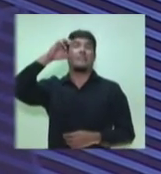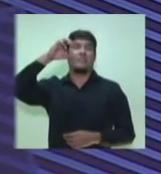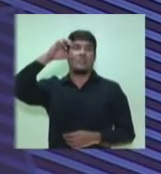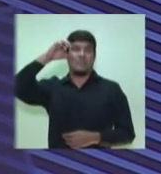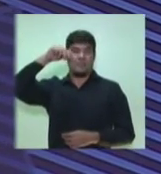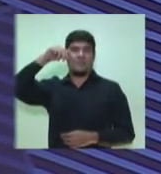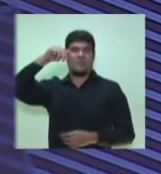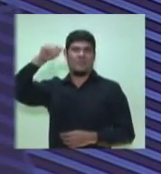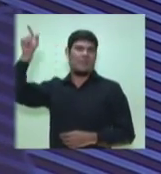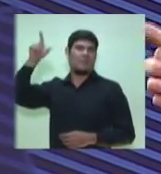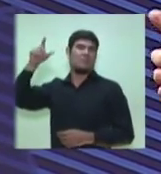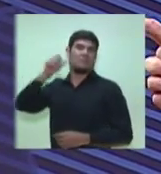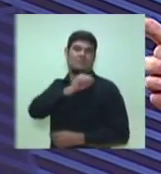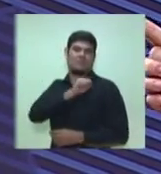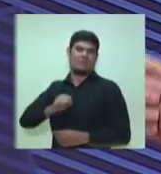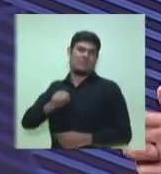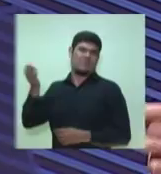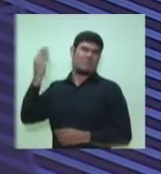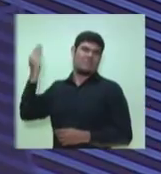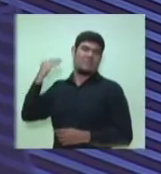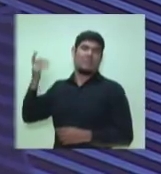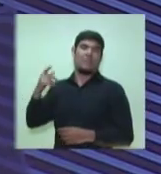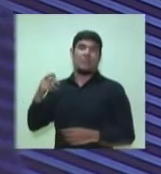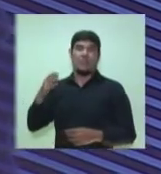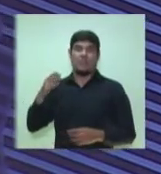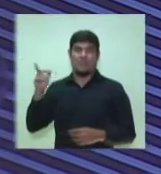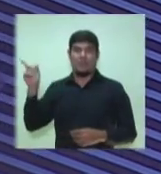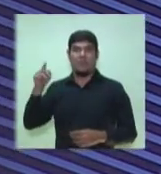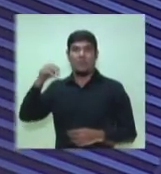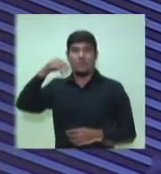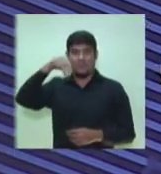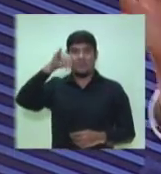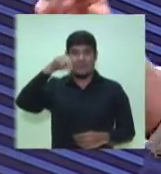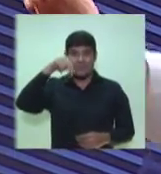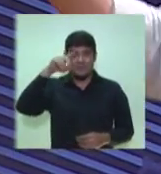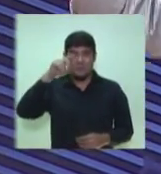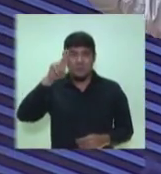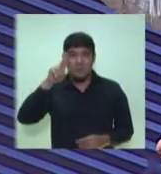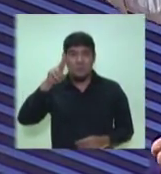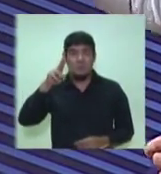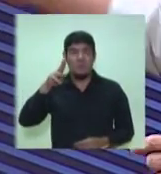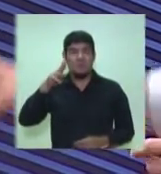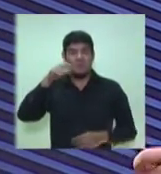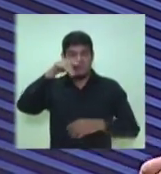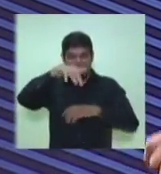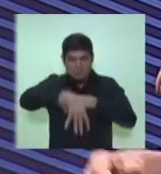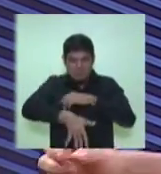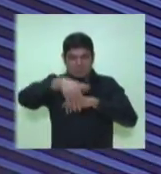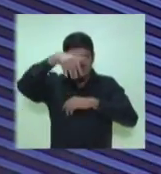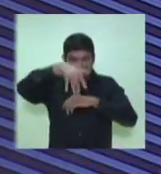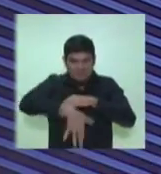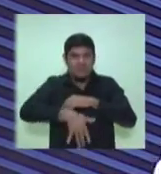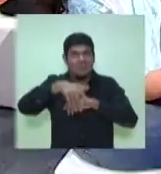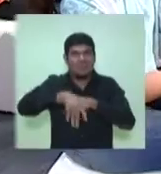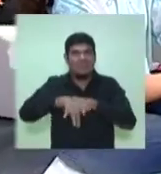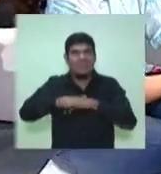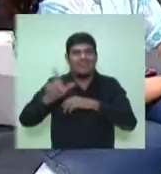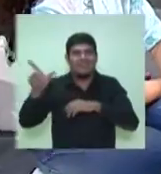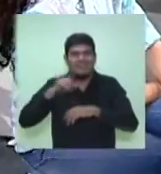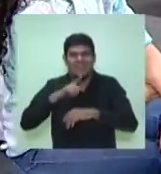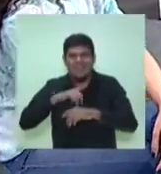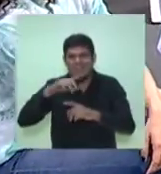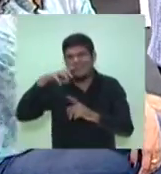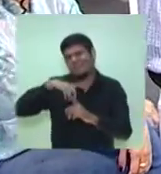Fazer meio ambiente exige coragem também. O Mindu está aí, o prefeito Serafi fez um chapéu de palha, o prefeito Talfredo fez um,